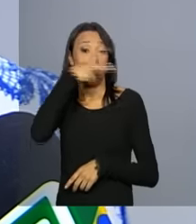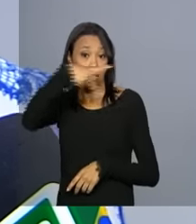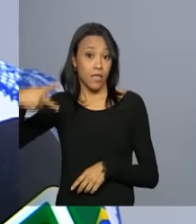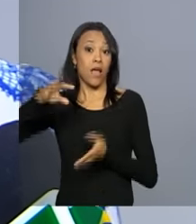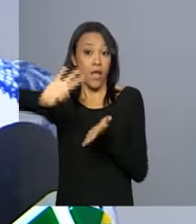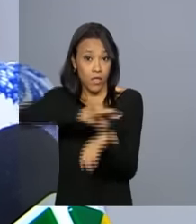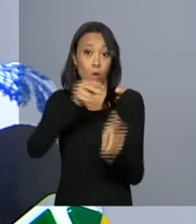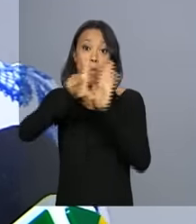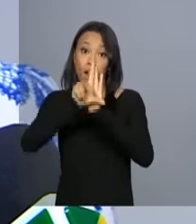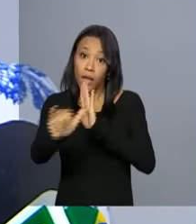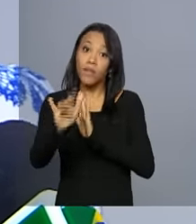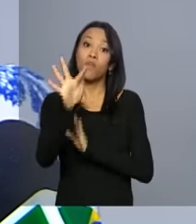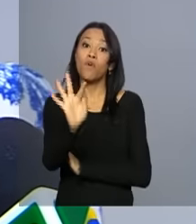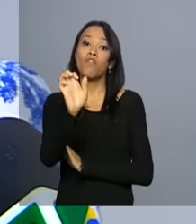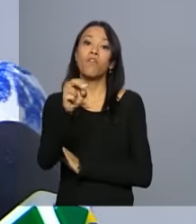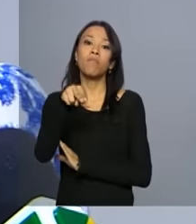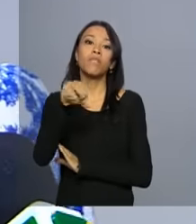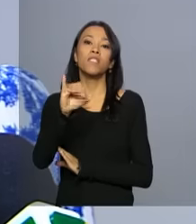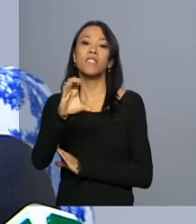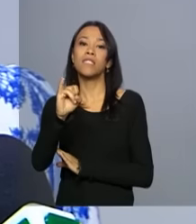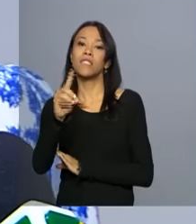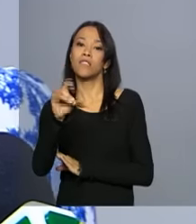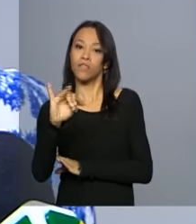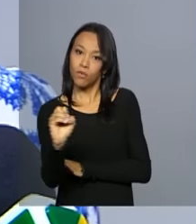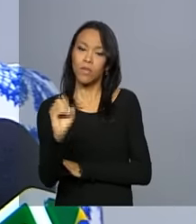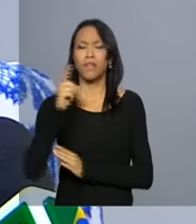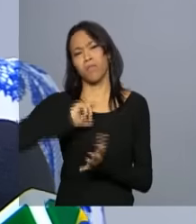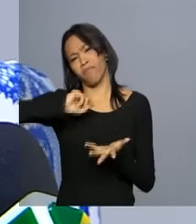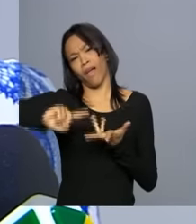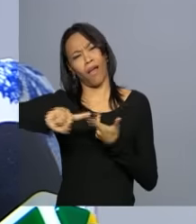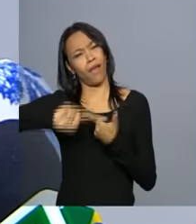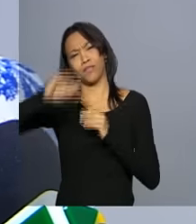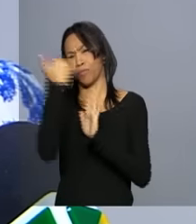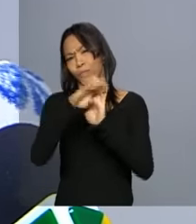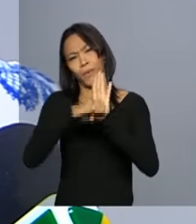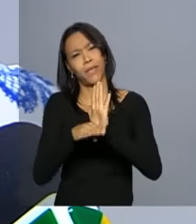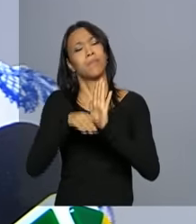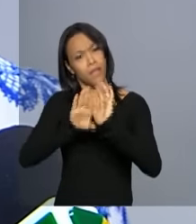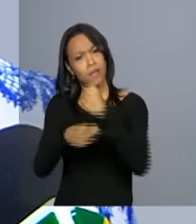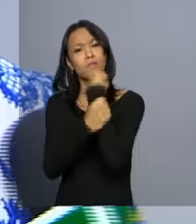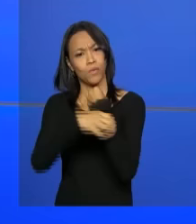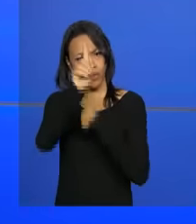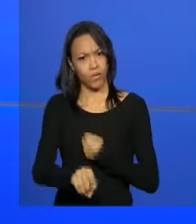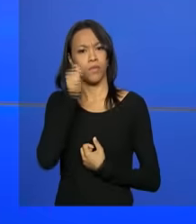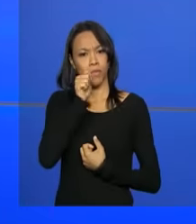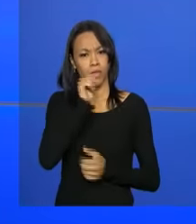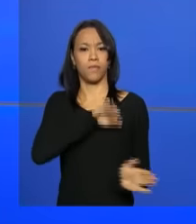Ou seja, hoje nós já temos uma série de ações e políticas e programas que visam garantia dos direitos das mulheres.